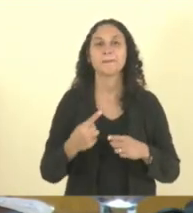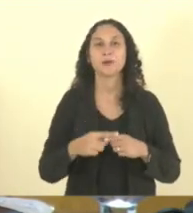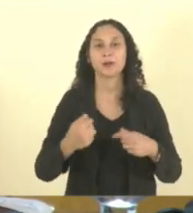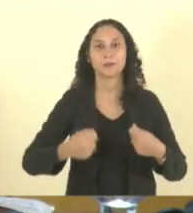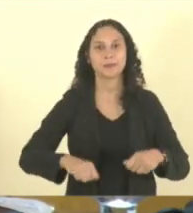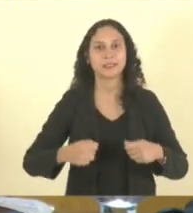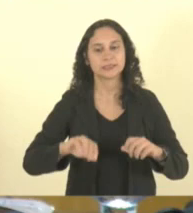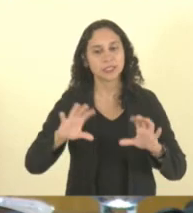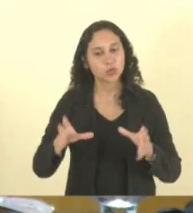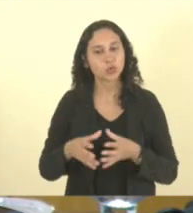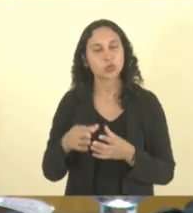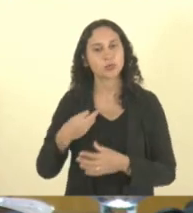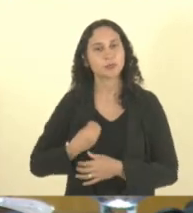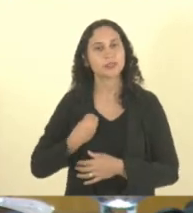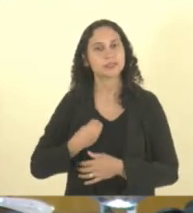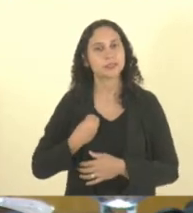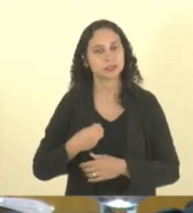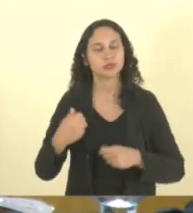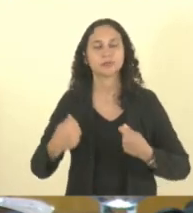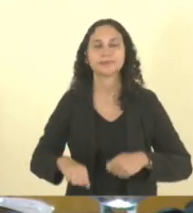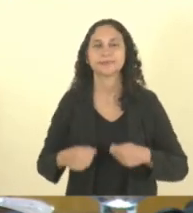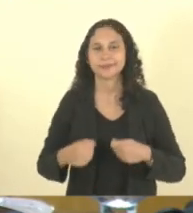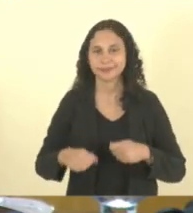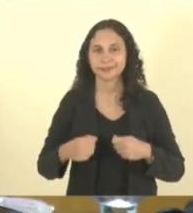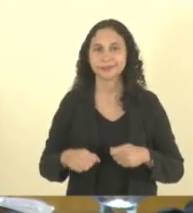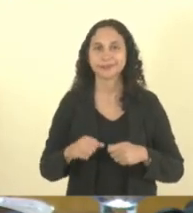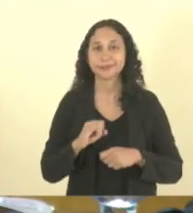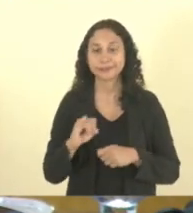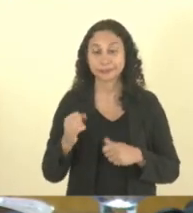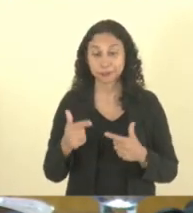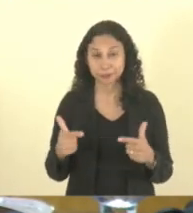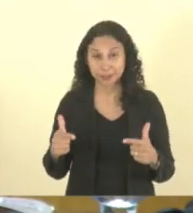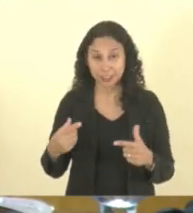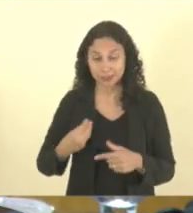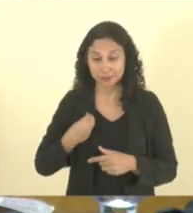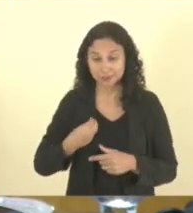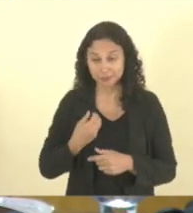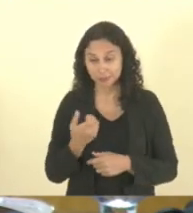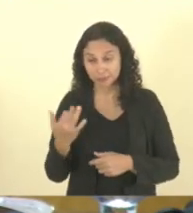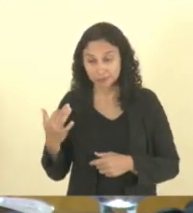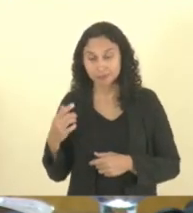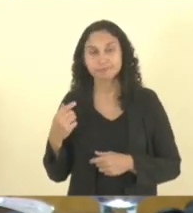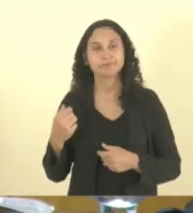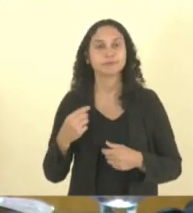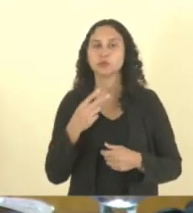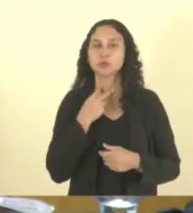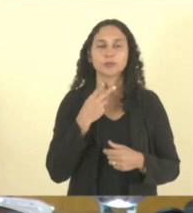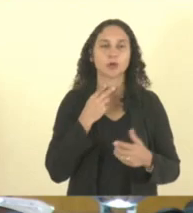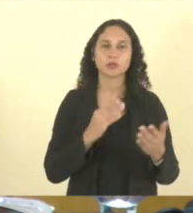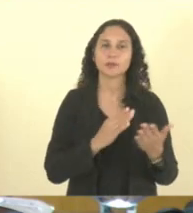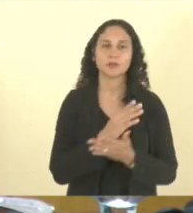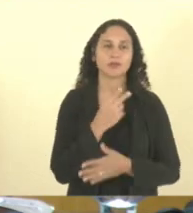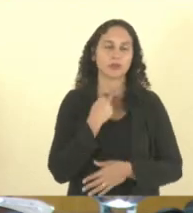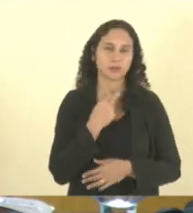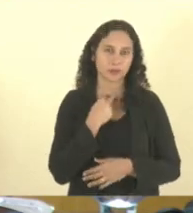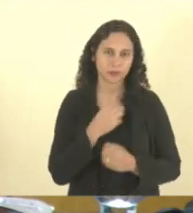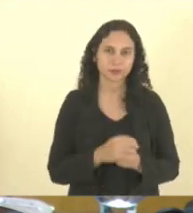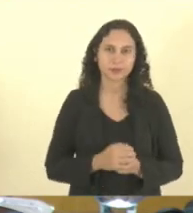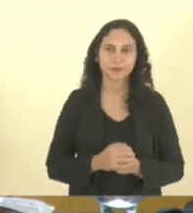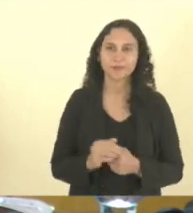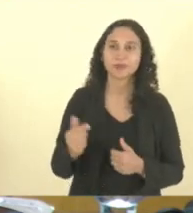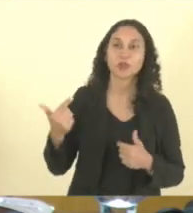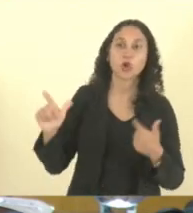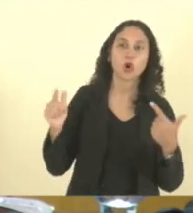sem quórum para a votação a gente não consegue aprovar os projetos. Eu vou dando sequência aqui. Alguém mais gostaria de se manifestar, aproveitando a